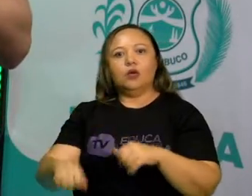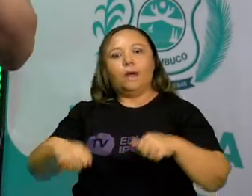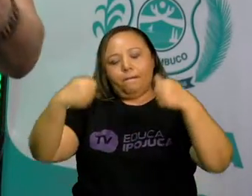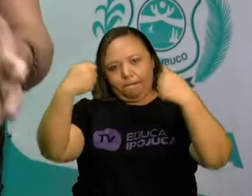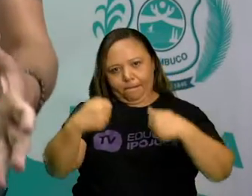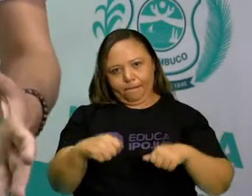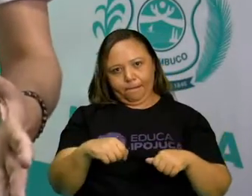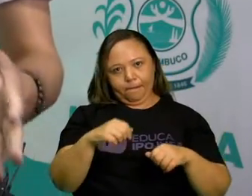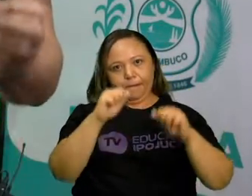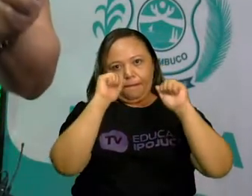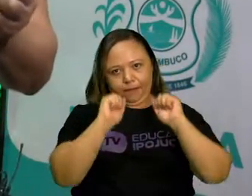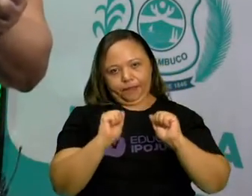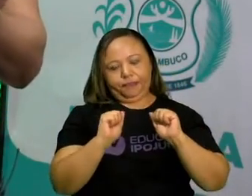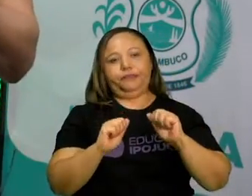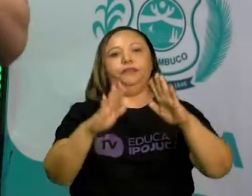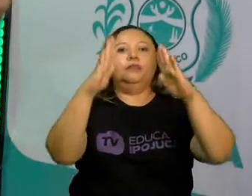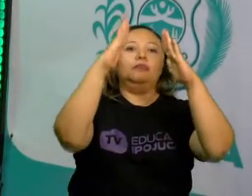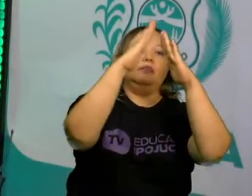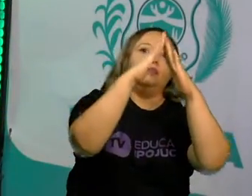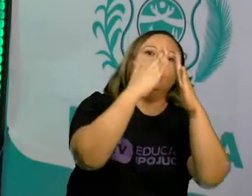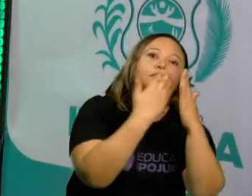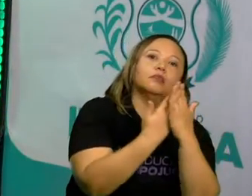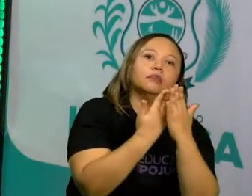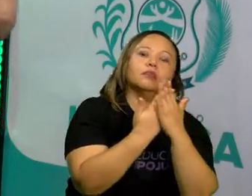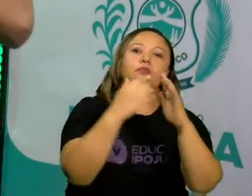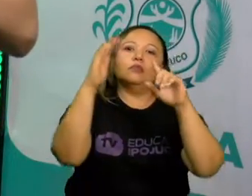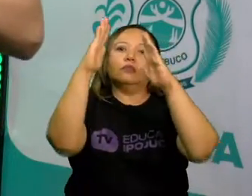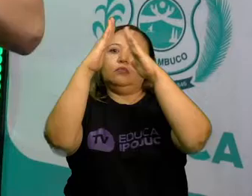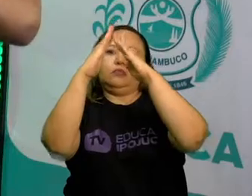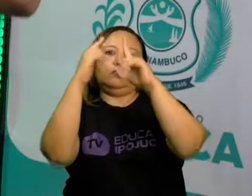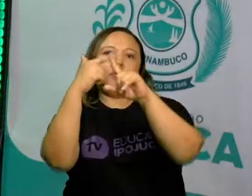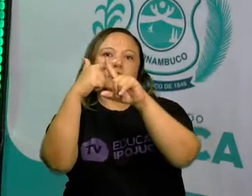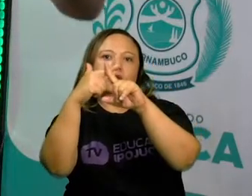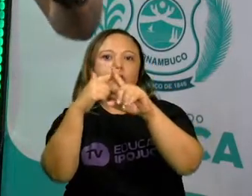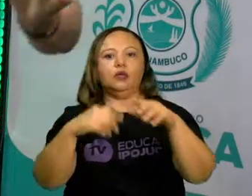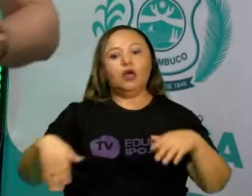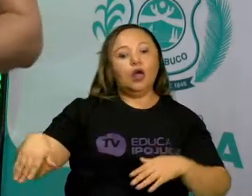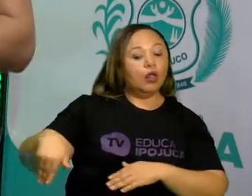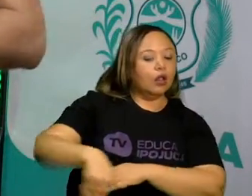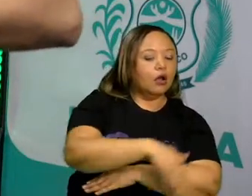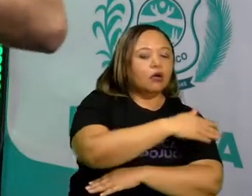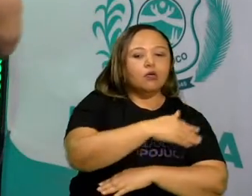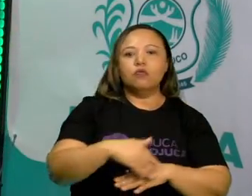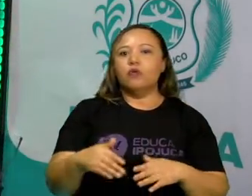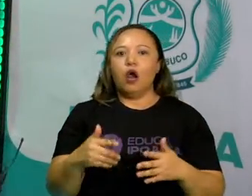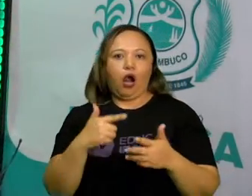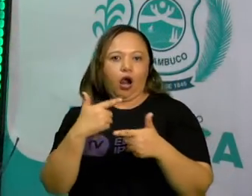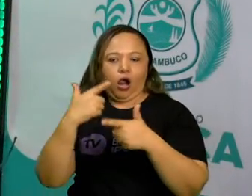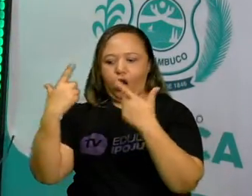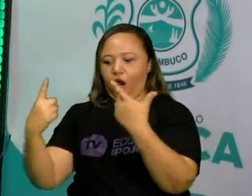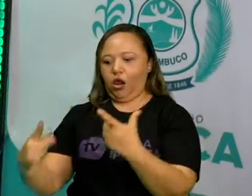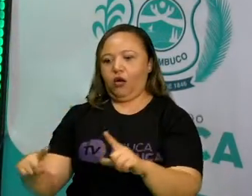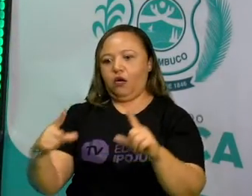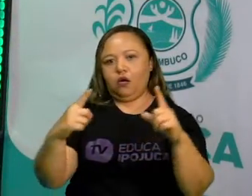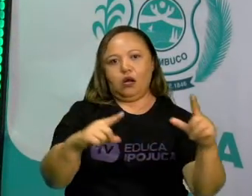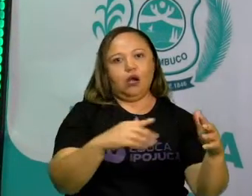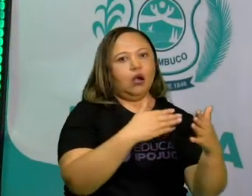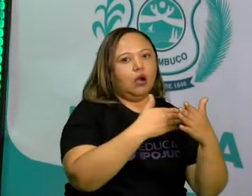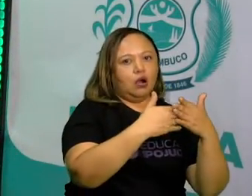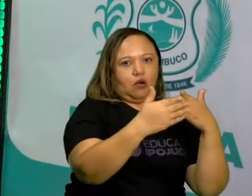pode ser na rua, pode ser na igreja, desde que seja um lugar destinado àquela apresentação.